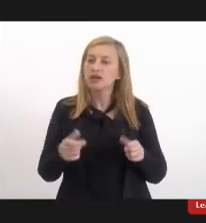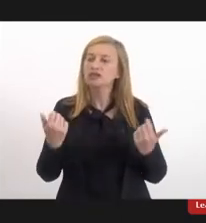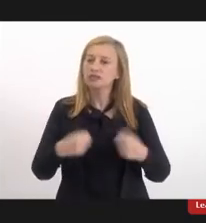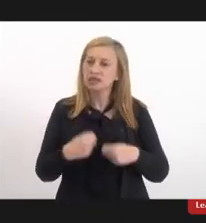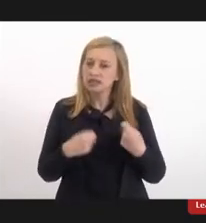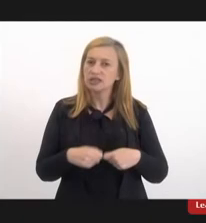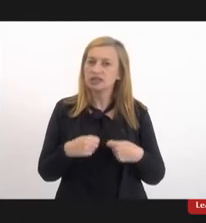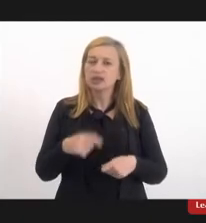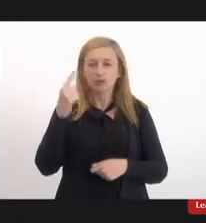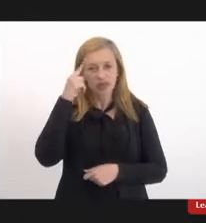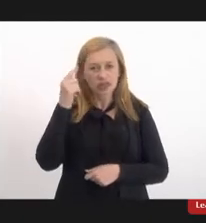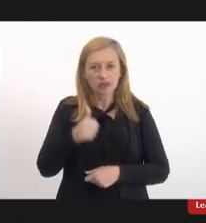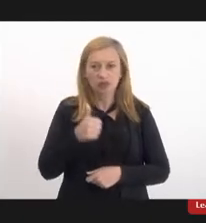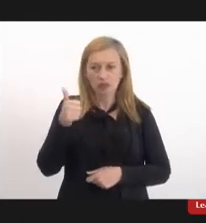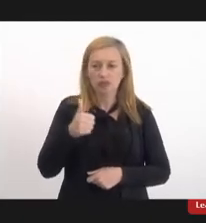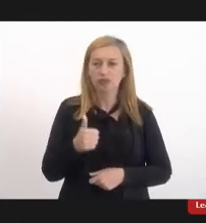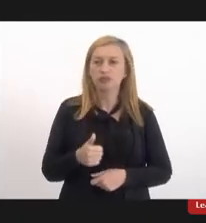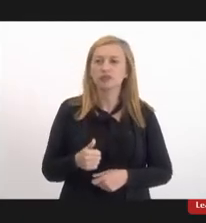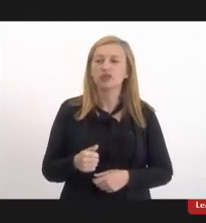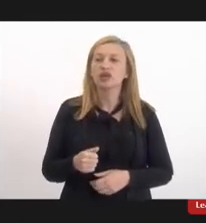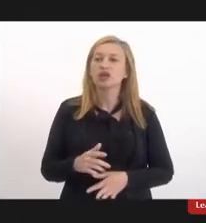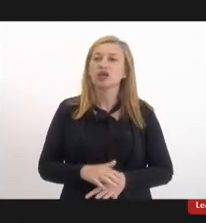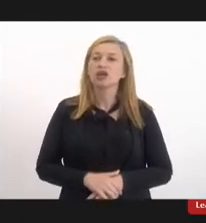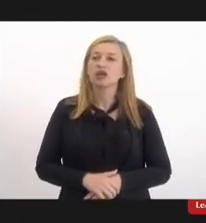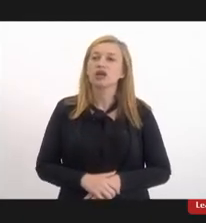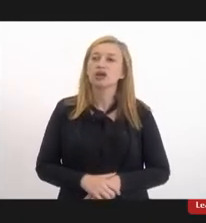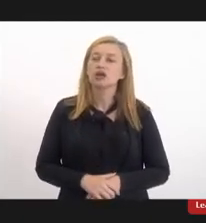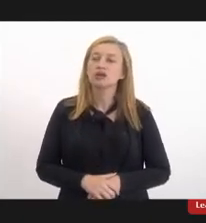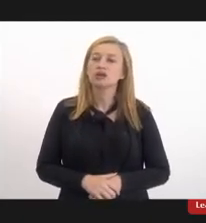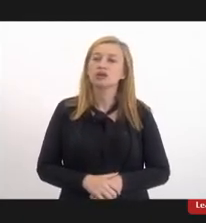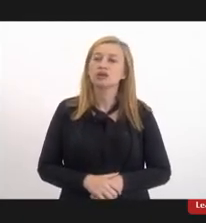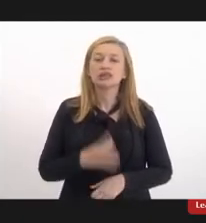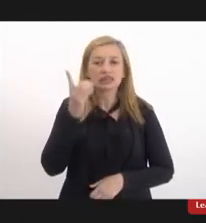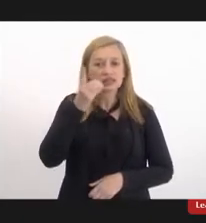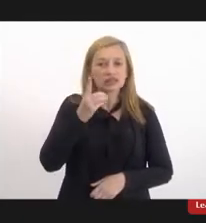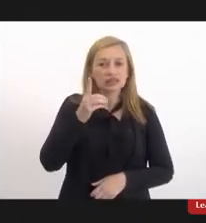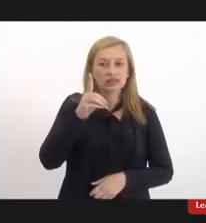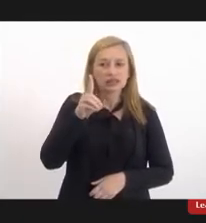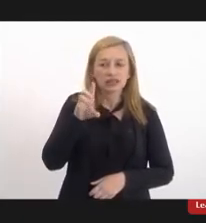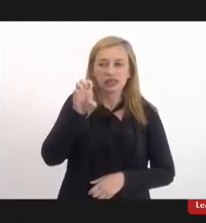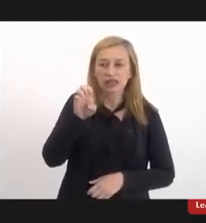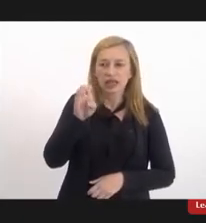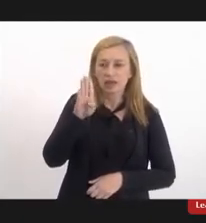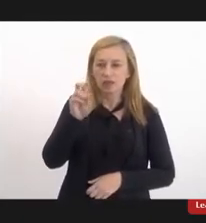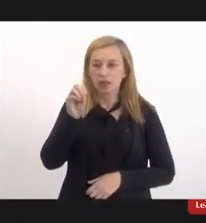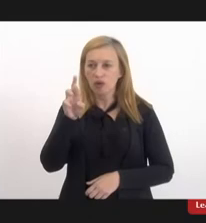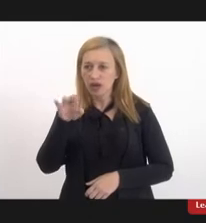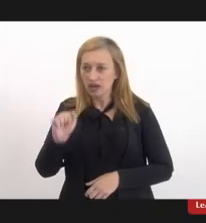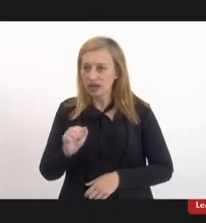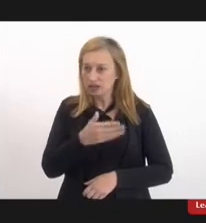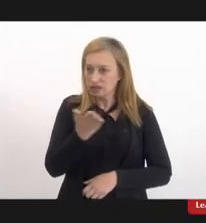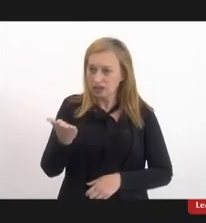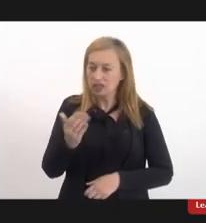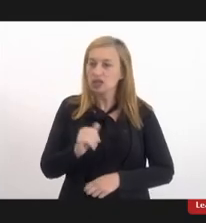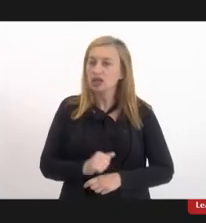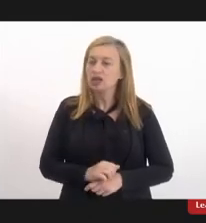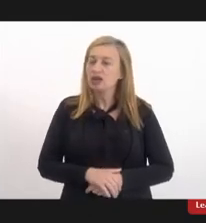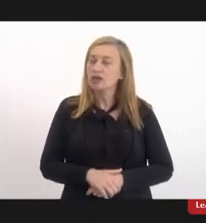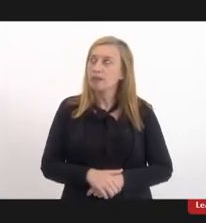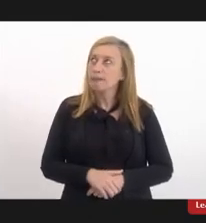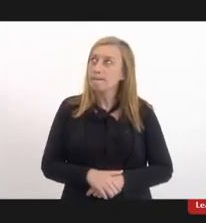referendar também na LERJ. Falando isso, ô Débora e todas vocês, porque